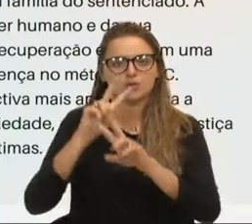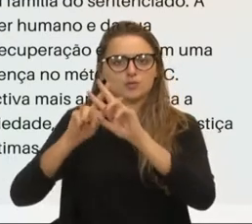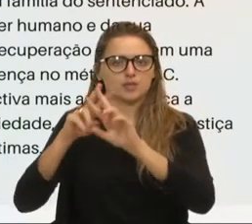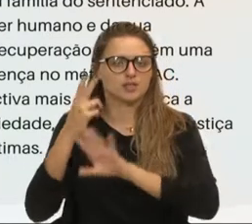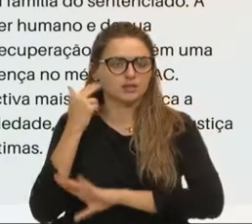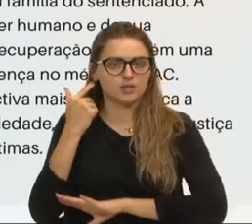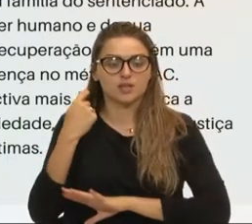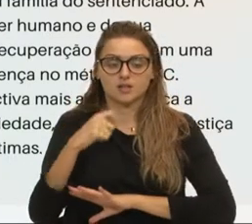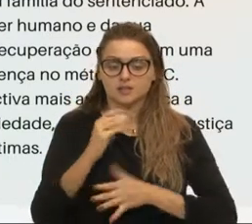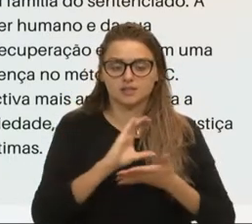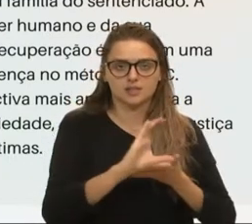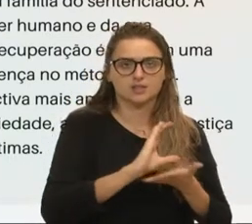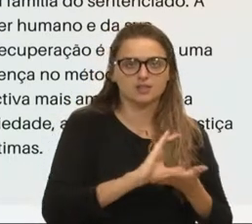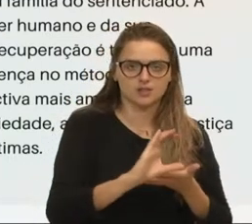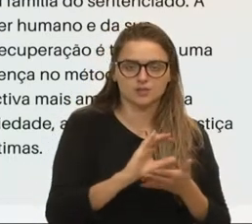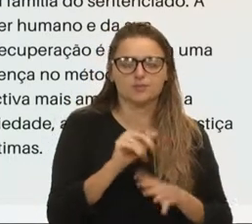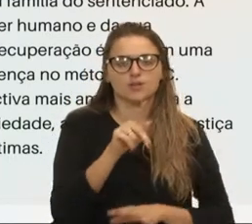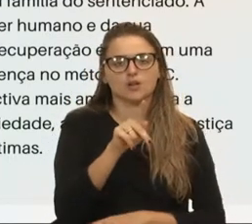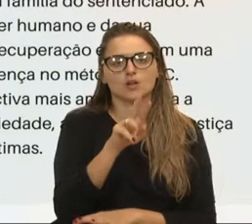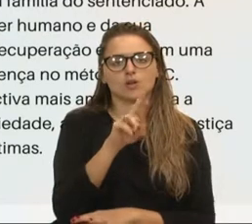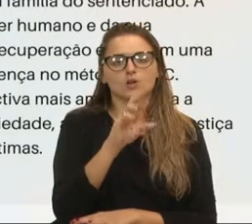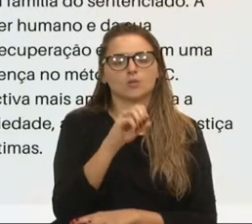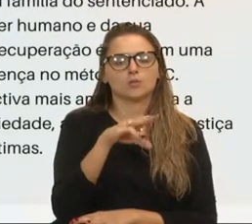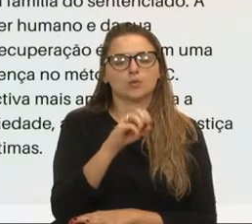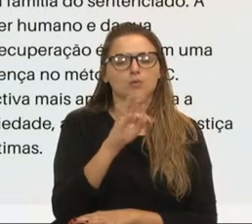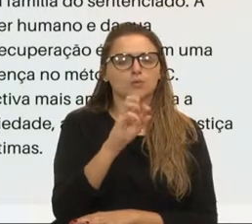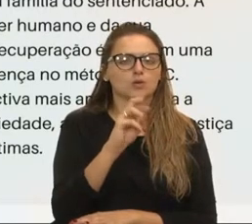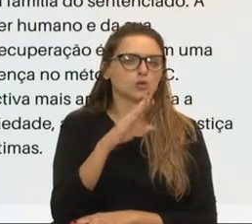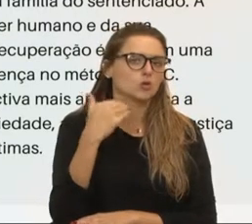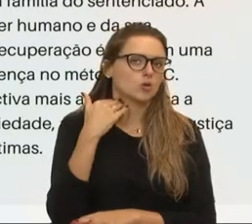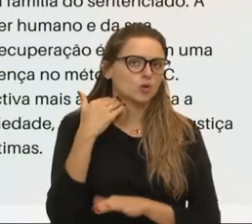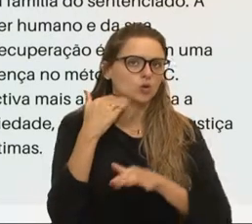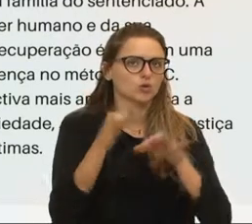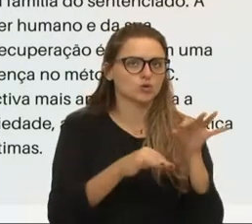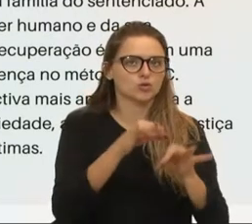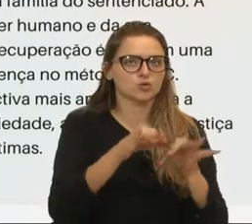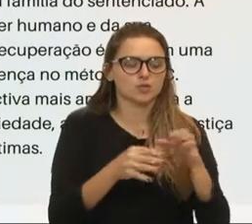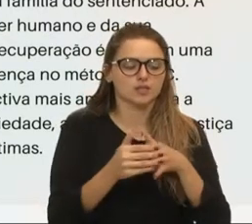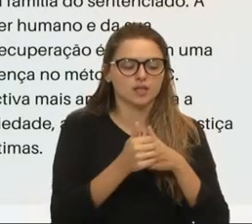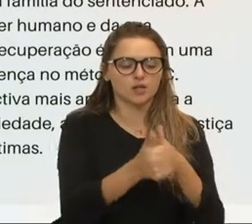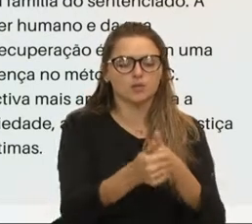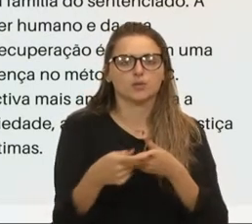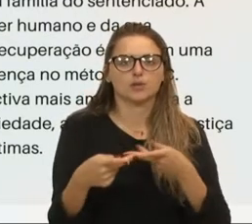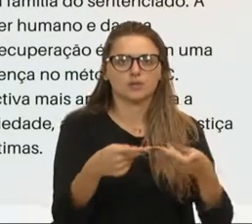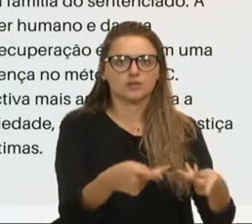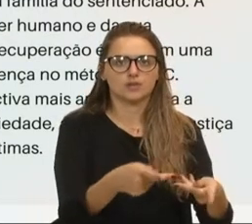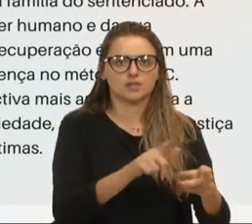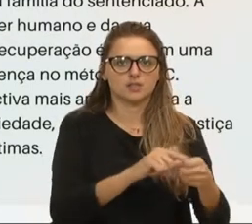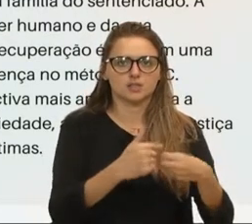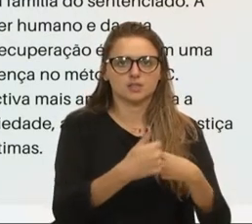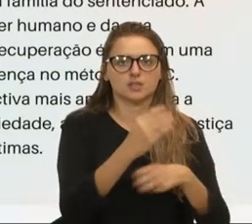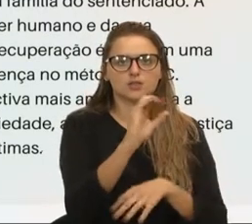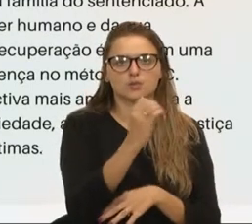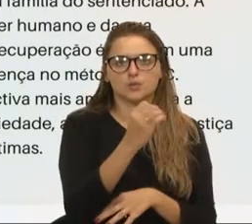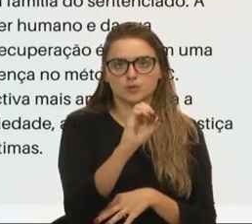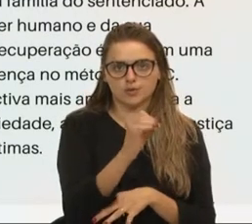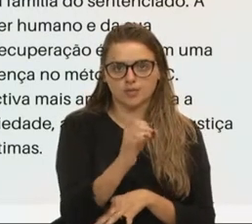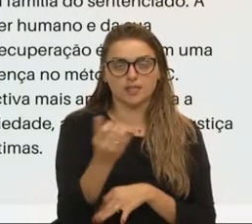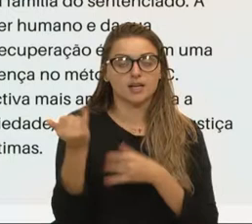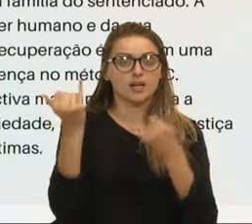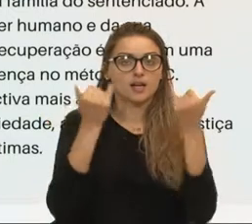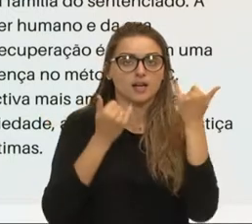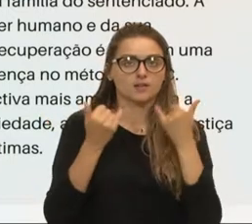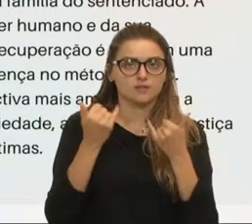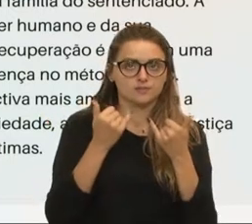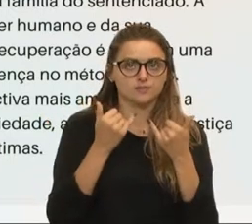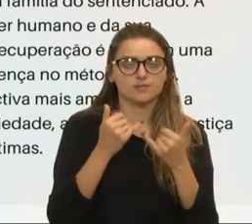não investir. O promotor de justiça que nos acompanhou na visita ali em Porto Alegre, ele trouxe a seguinte informação, que